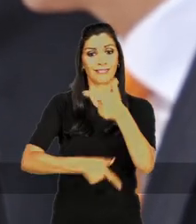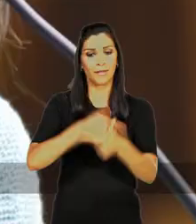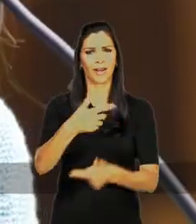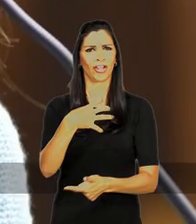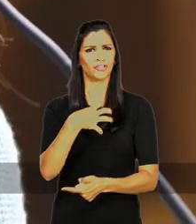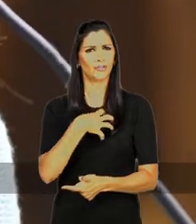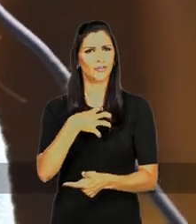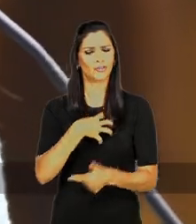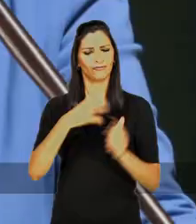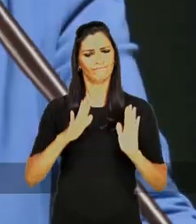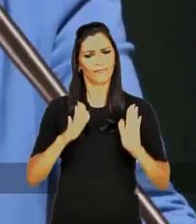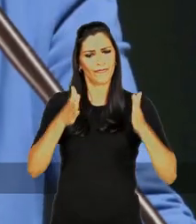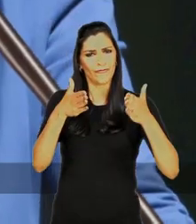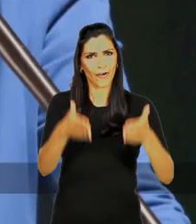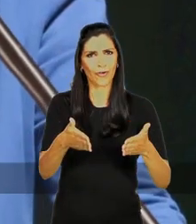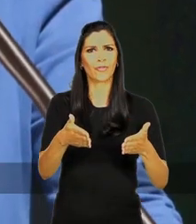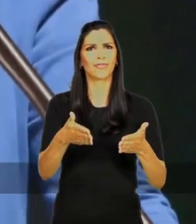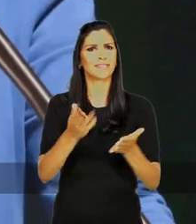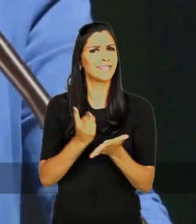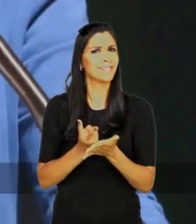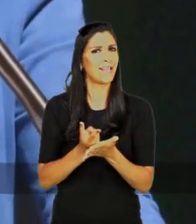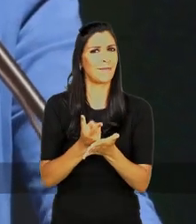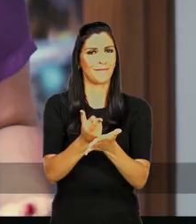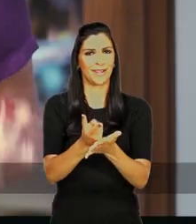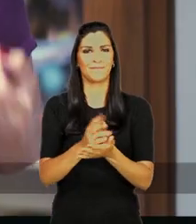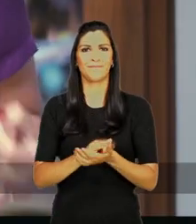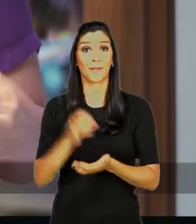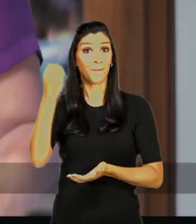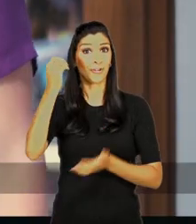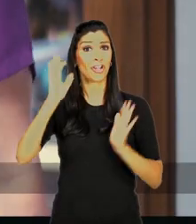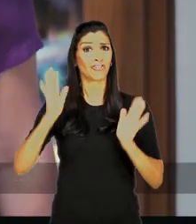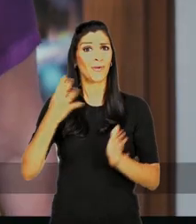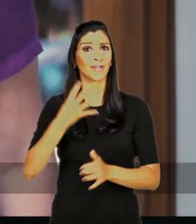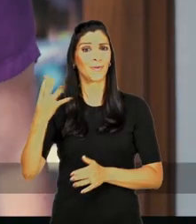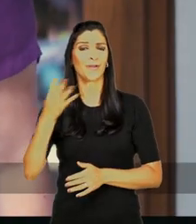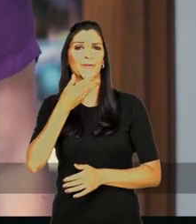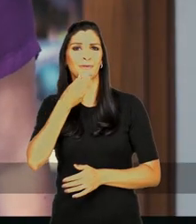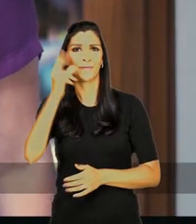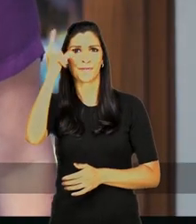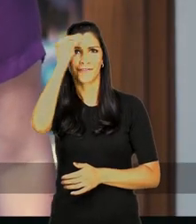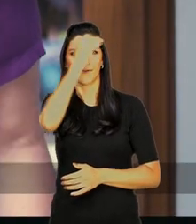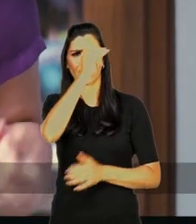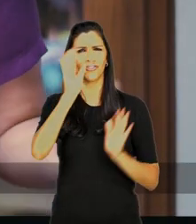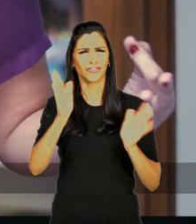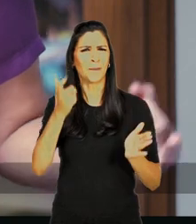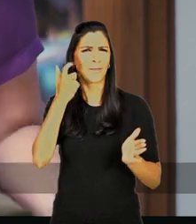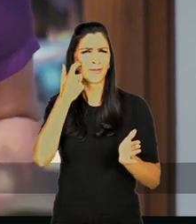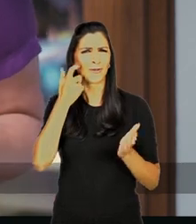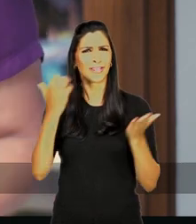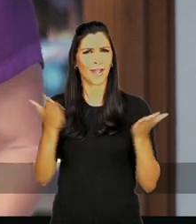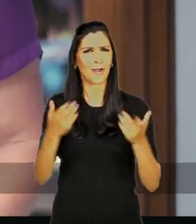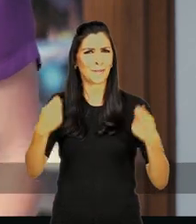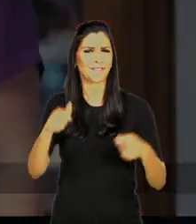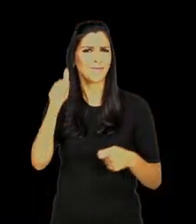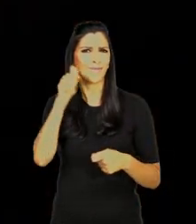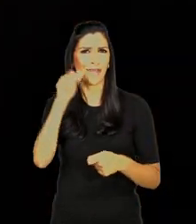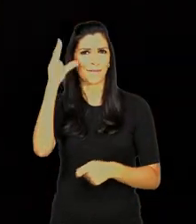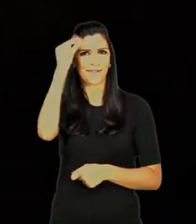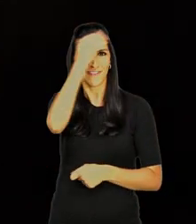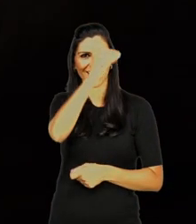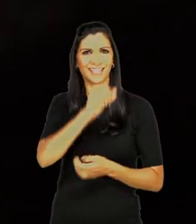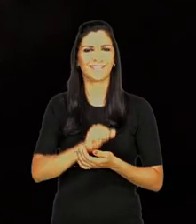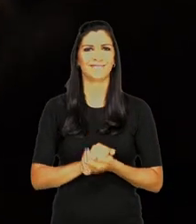atitude e determinação que eu sempre tive. Porto Alegre já teve 44 prefeitos. Já pensou que agora é a vez de uma prefeita?